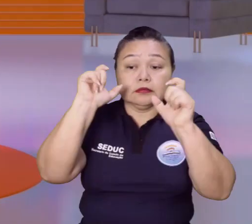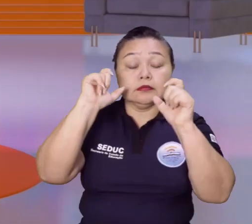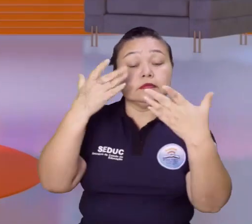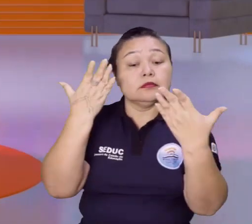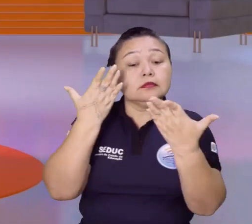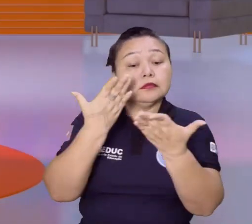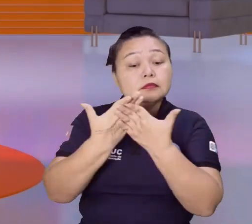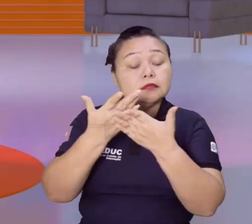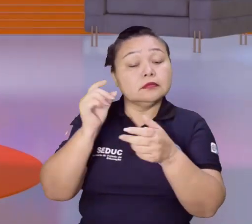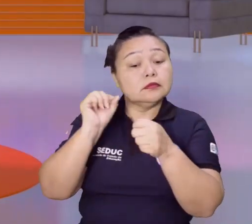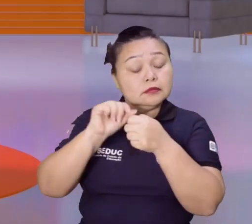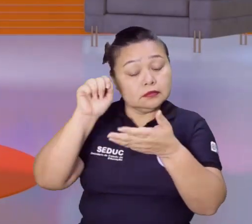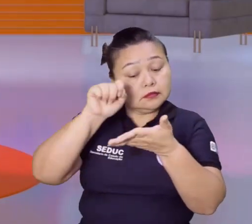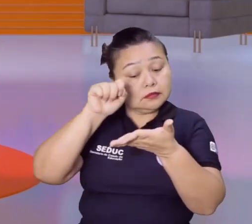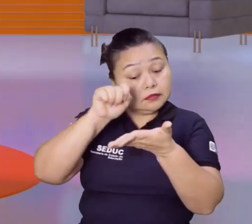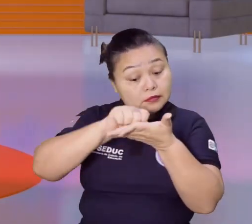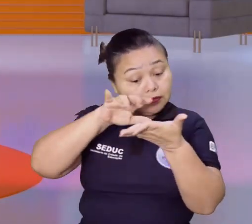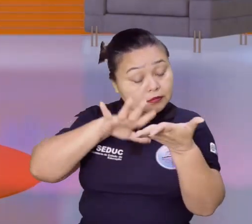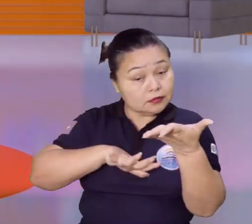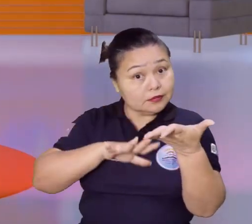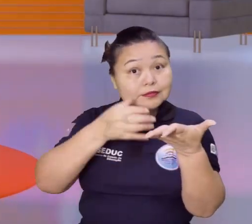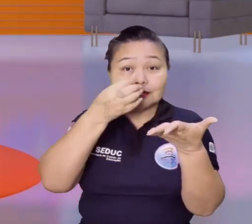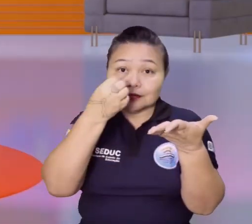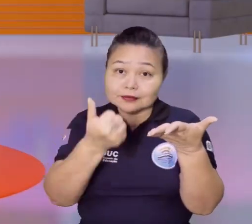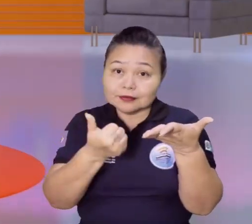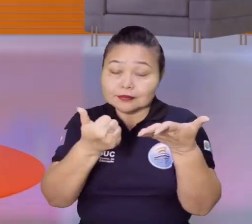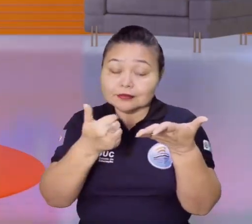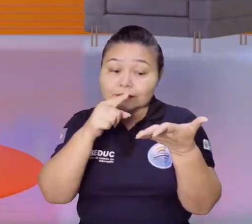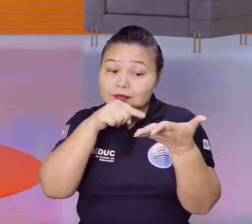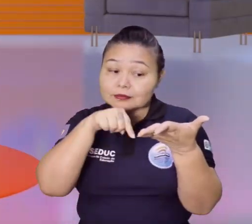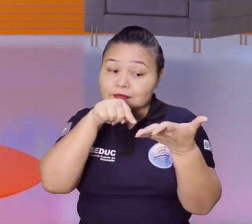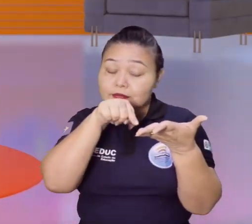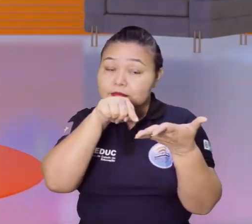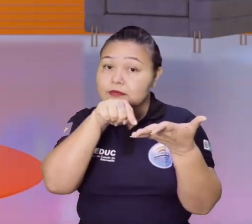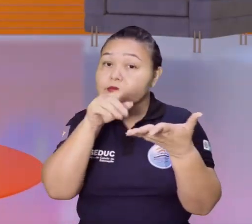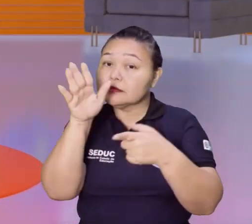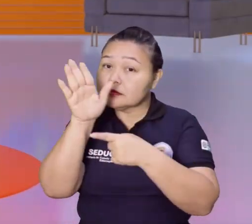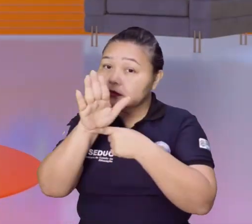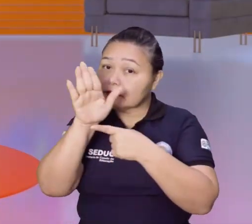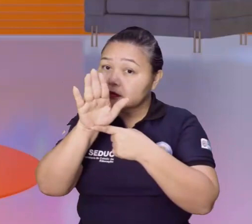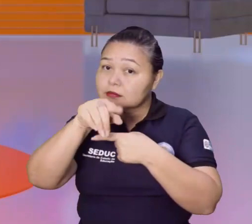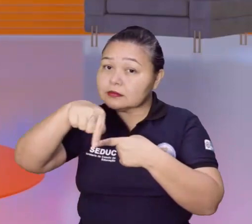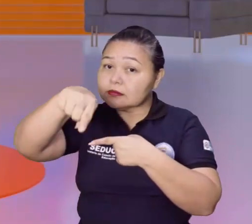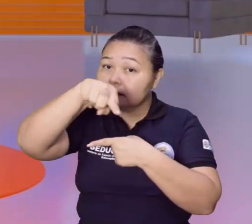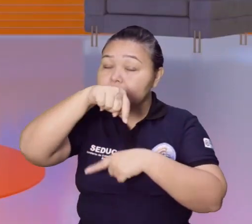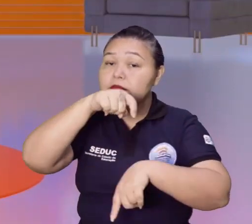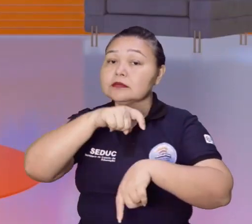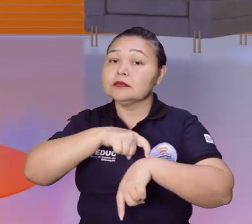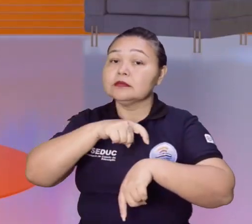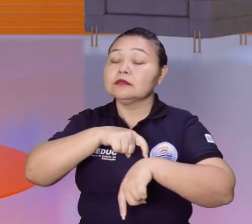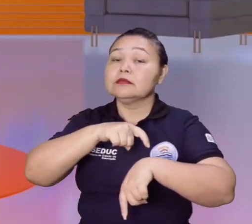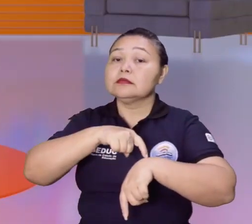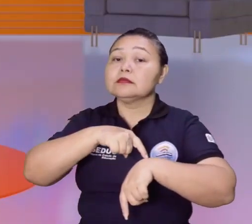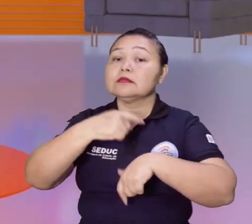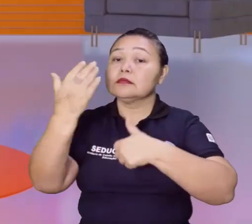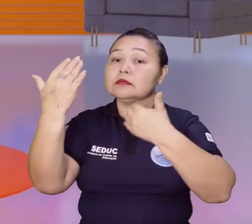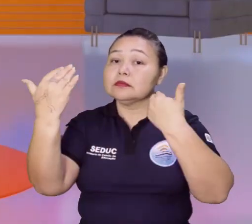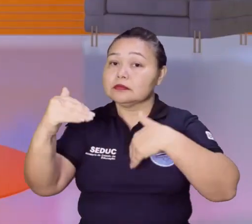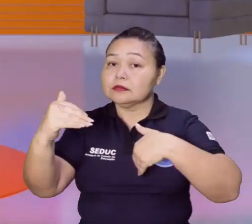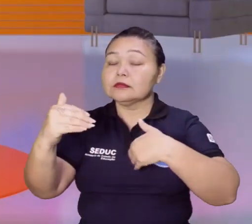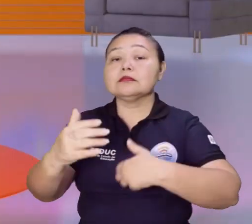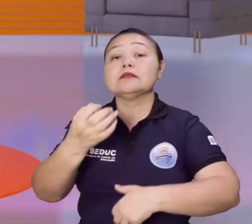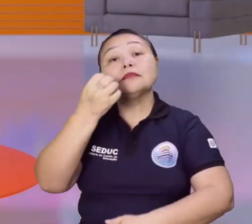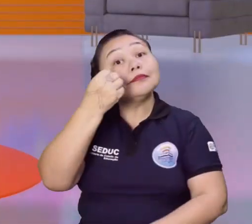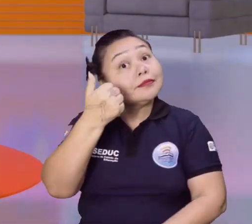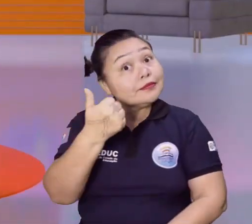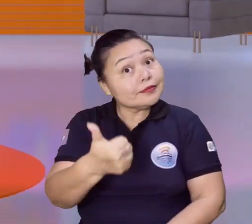nas aulas, fazendo as atividades, tá bom? Porque isso aí tudo vai ajudar vocês na hora dessa nossa avaliação, tá